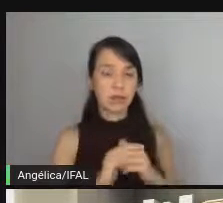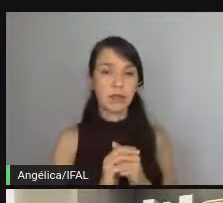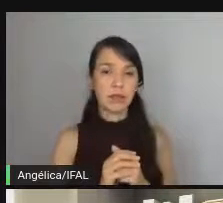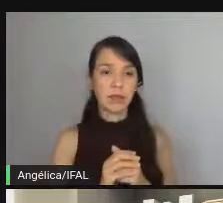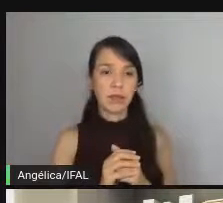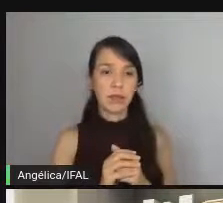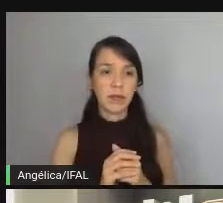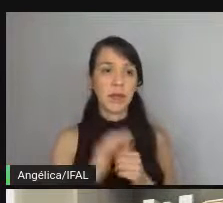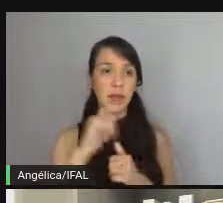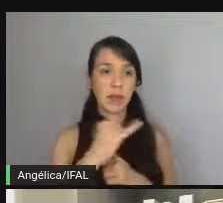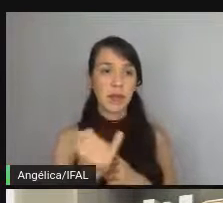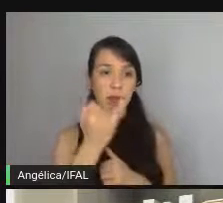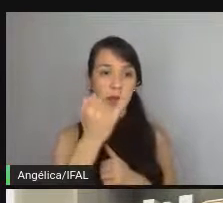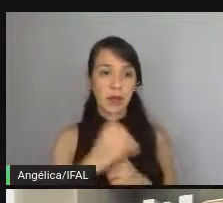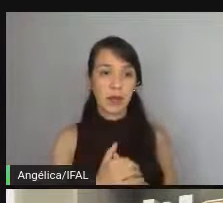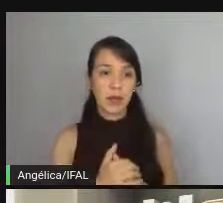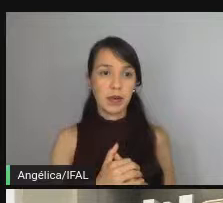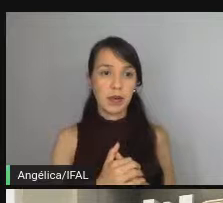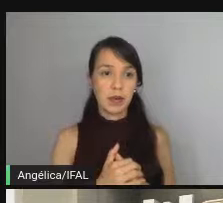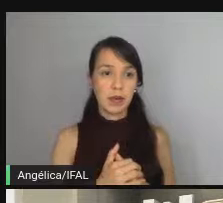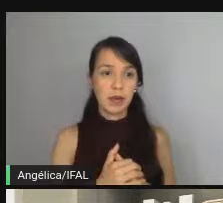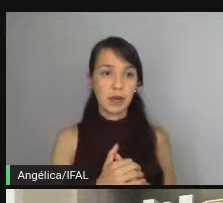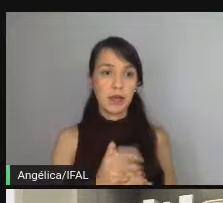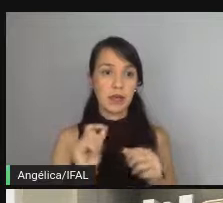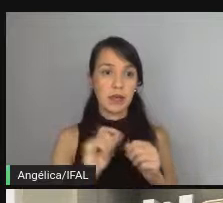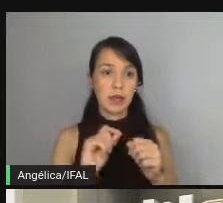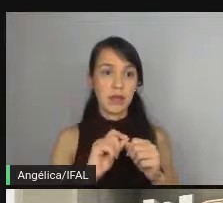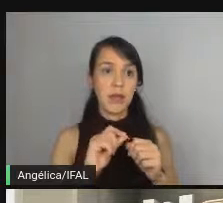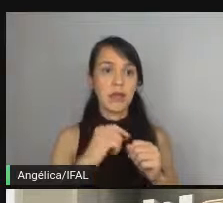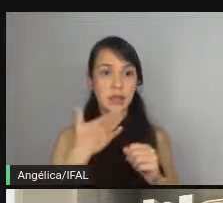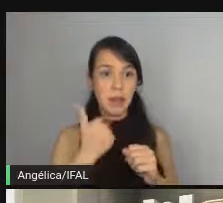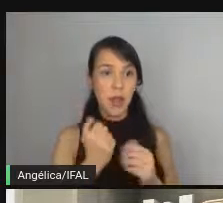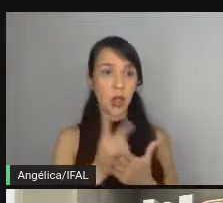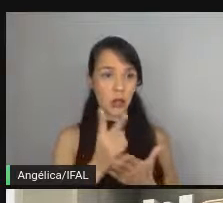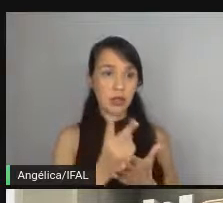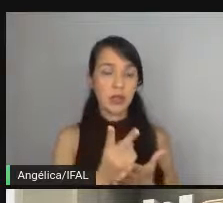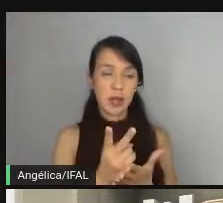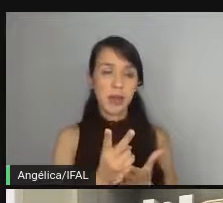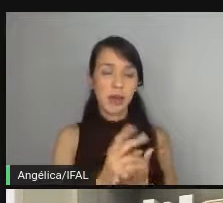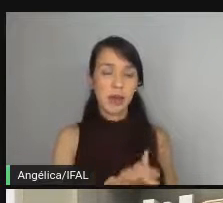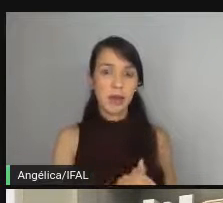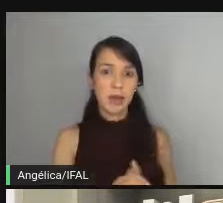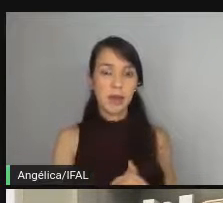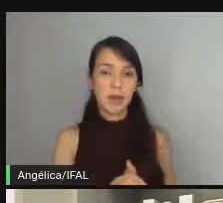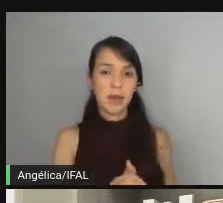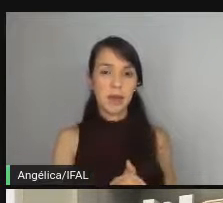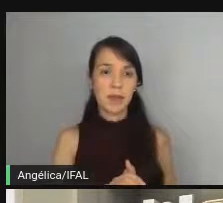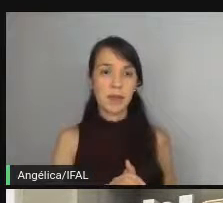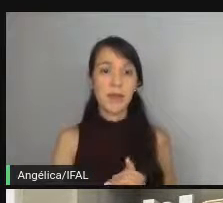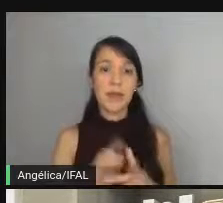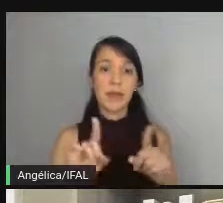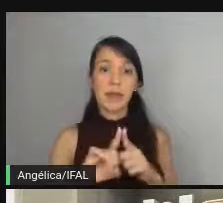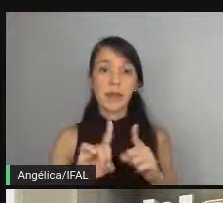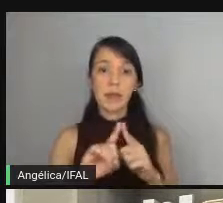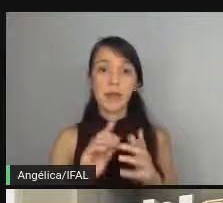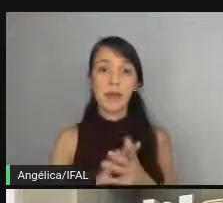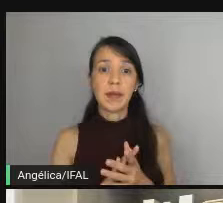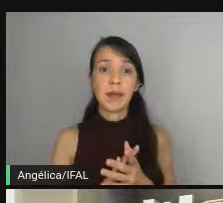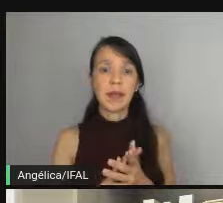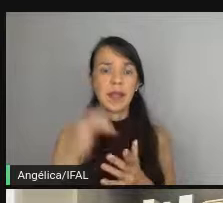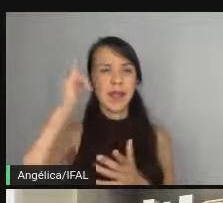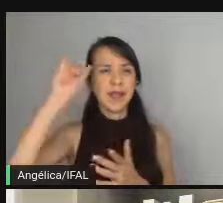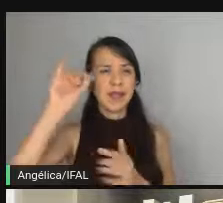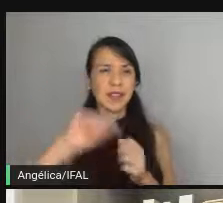Então, é importante você fazer essa melhora constante do design do seu código. E também, evita muito